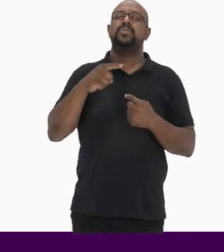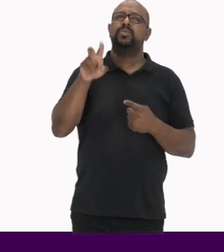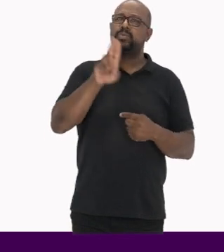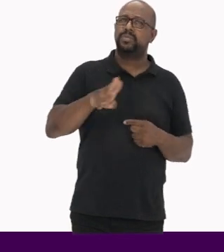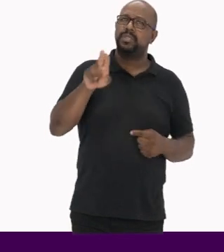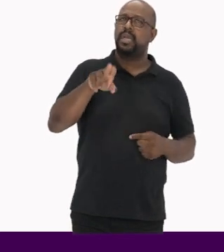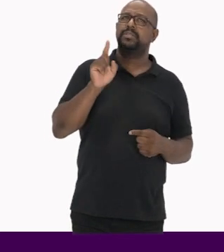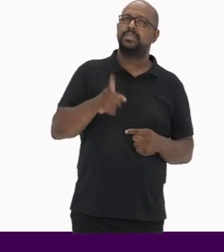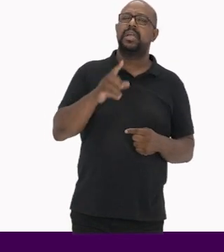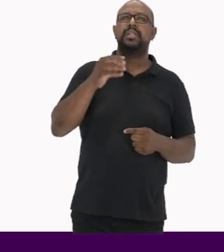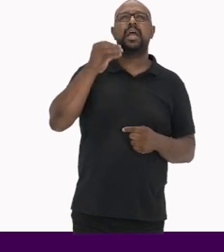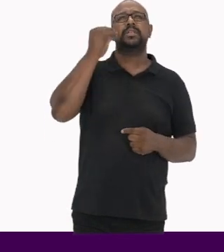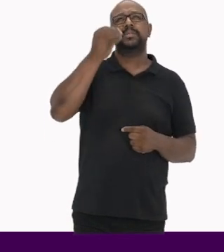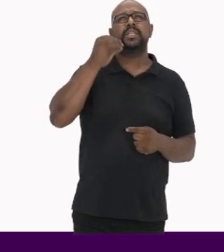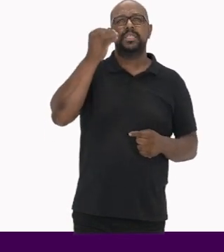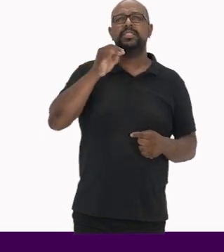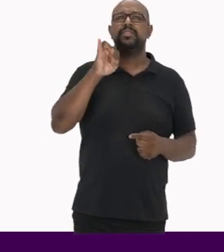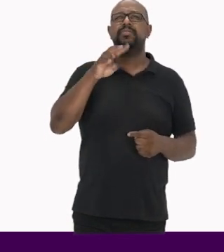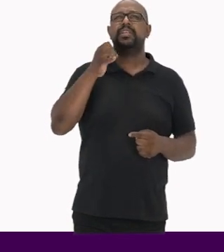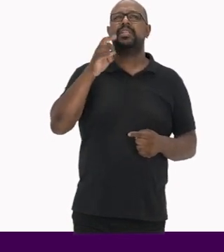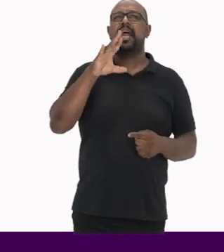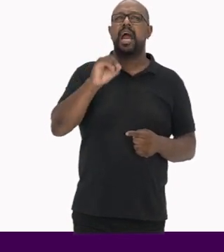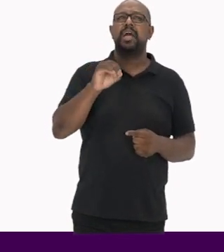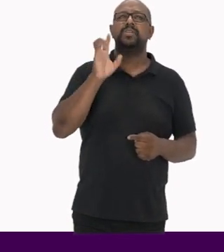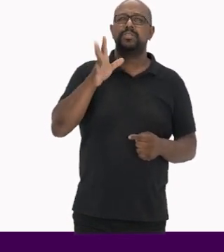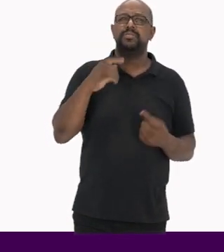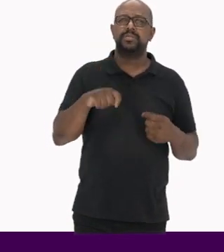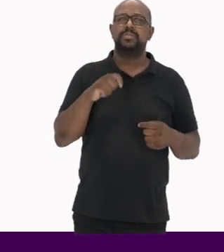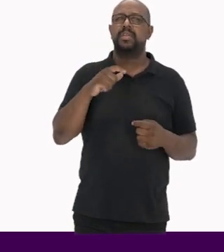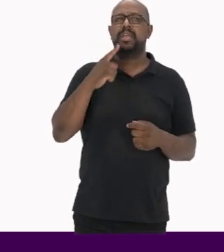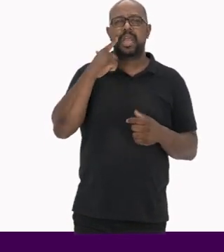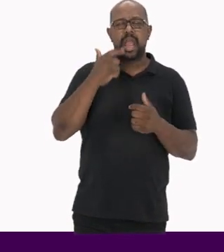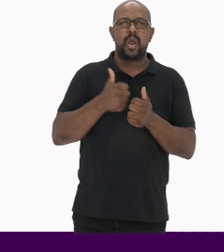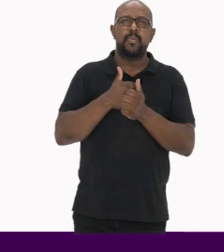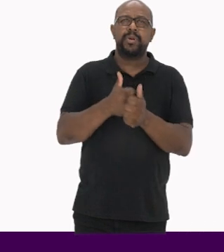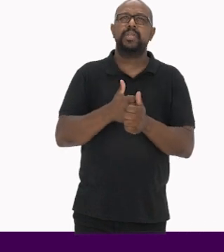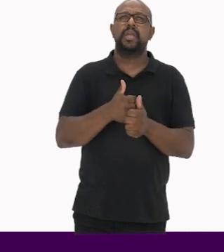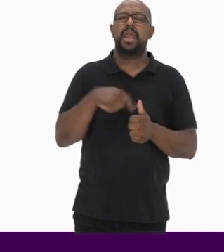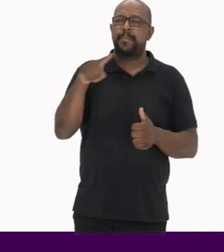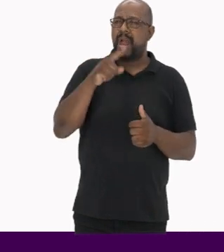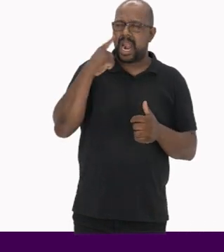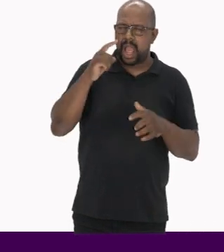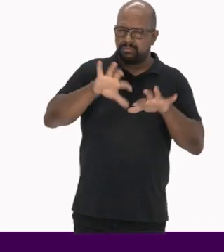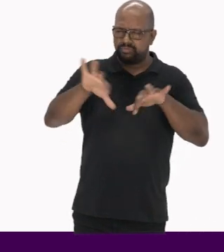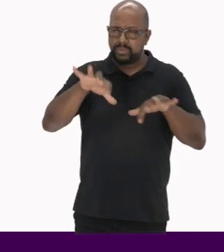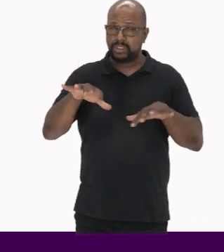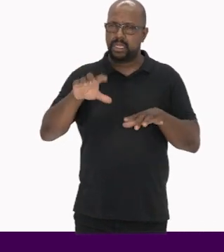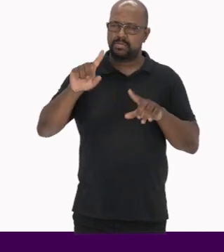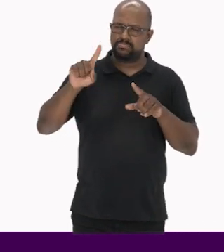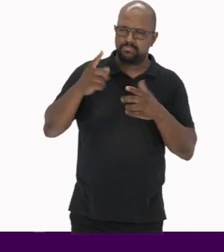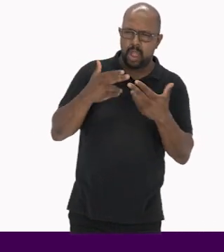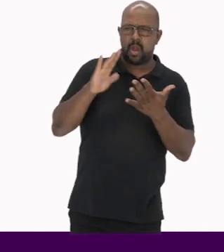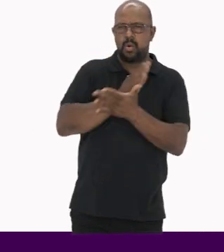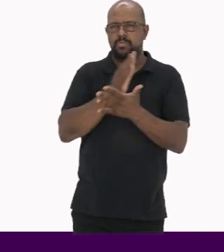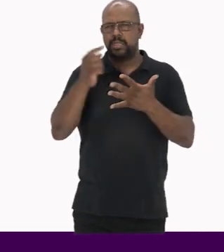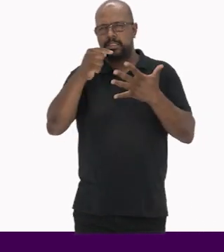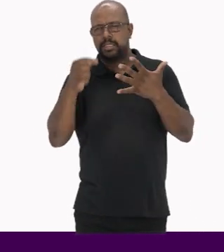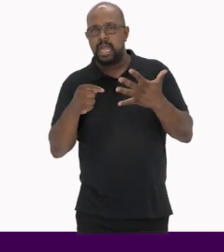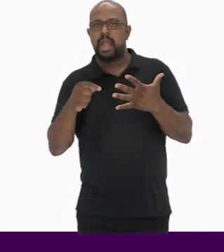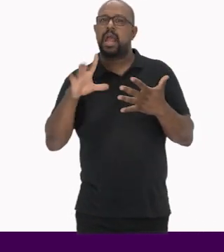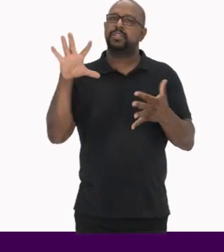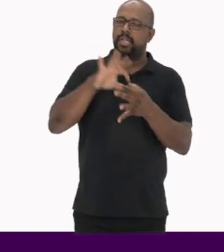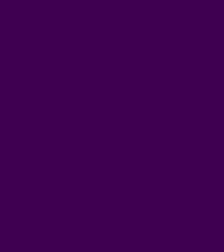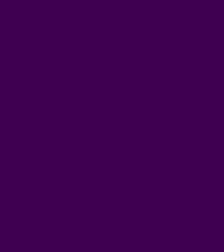identificados Nas experiências de inventário participativo que acompanhei Para dividir questões relacionadas a essa